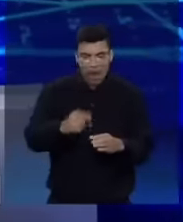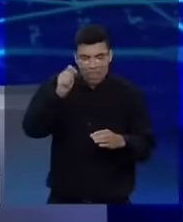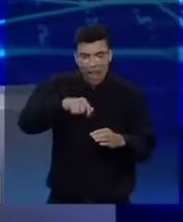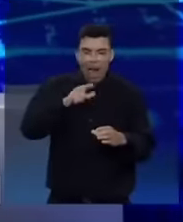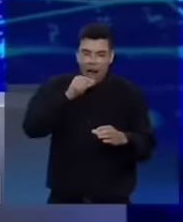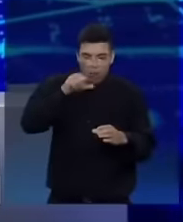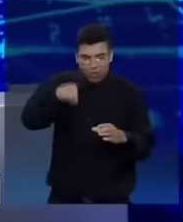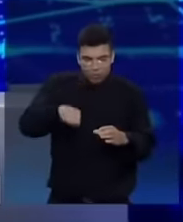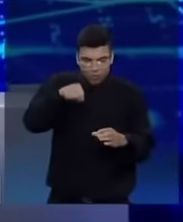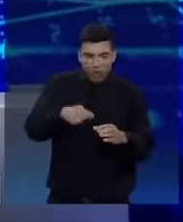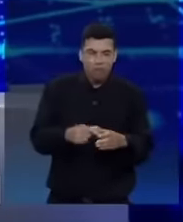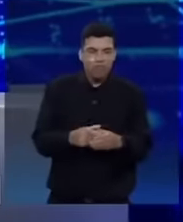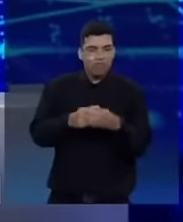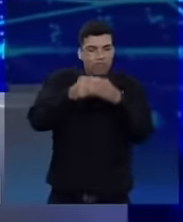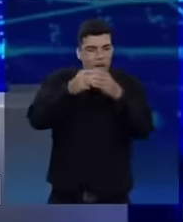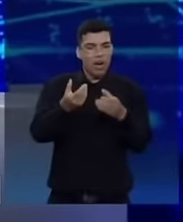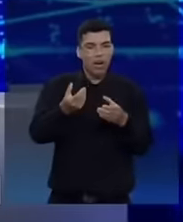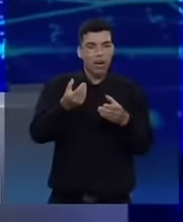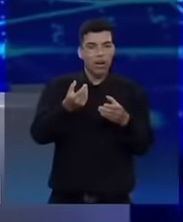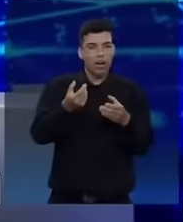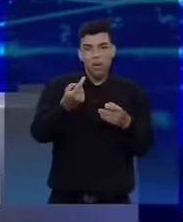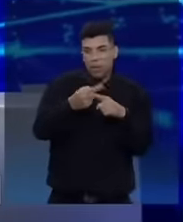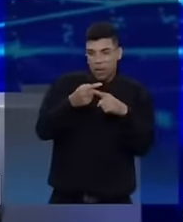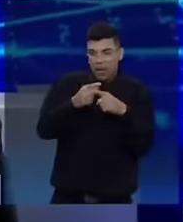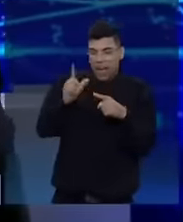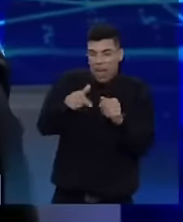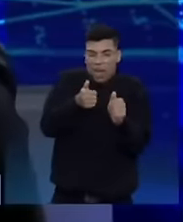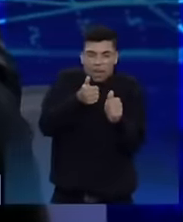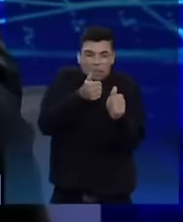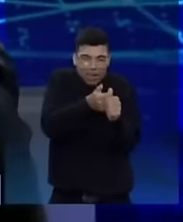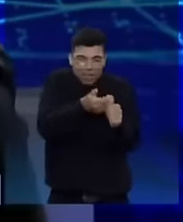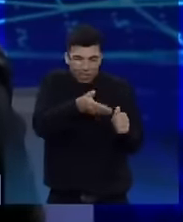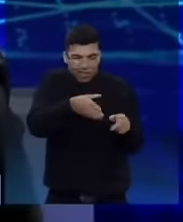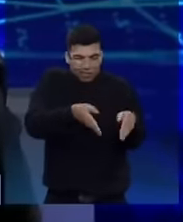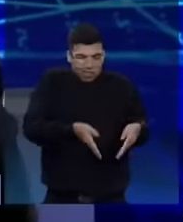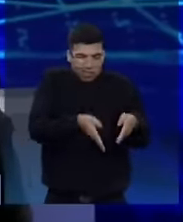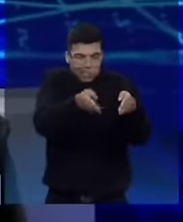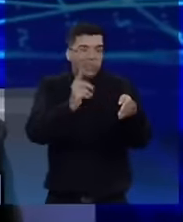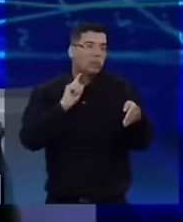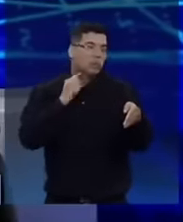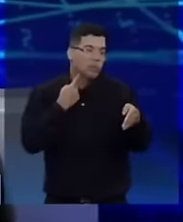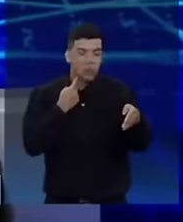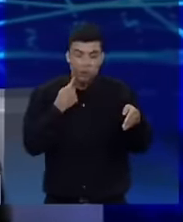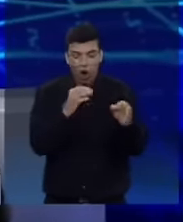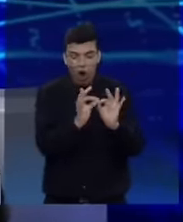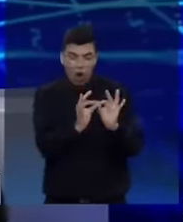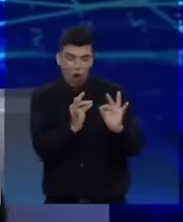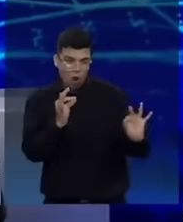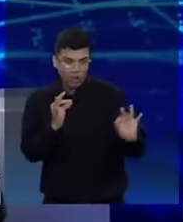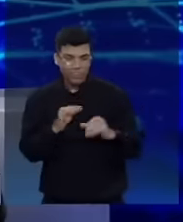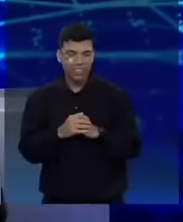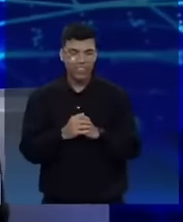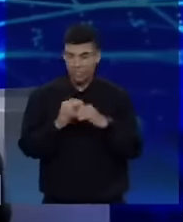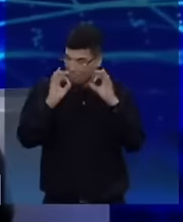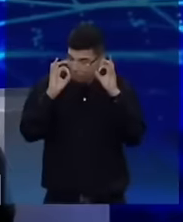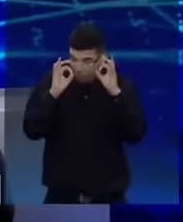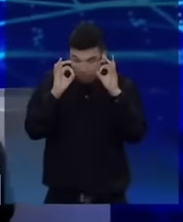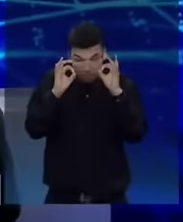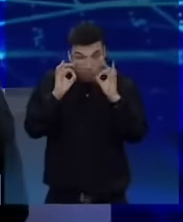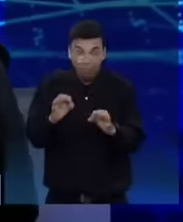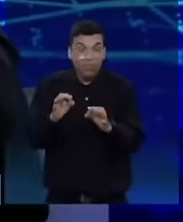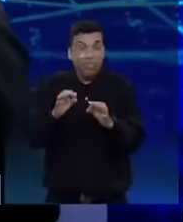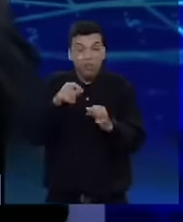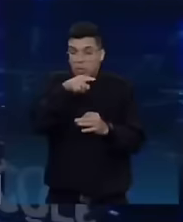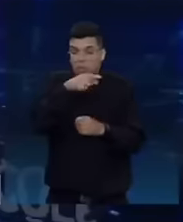córregos enormes que a água do São Francisco. Então, o senhor realmente maltratou. Devia ser prioridade total